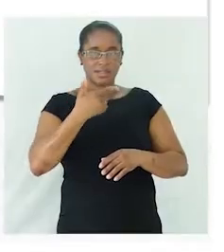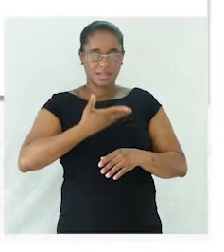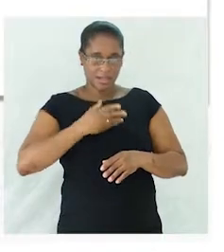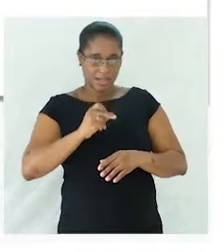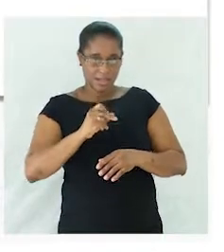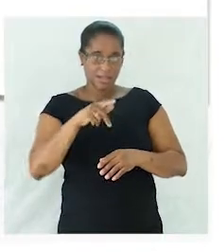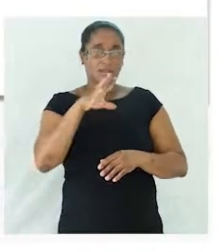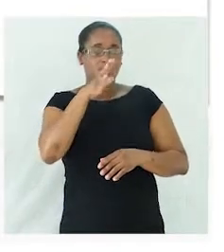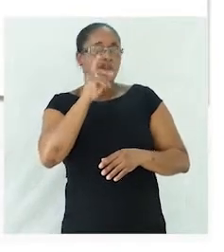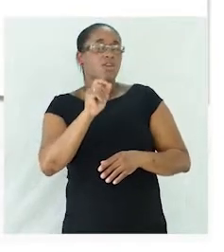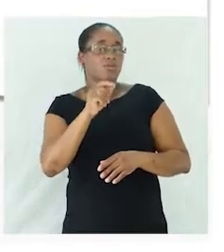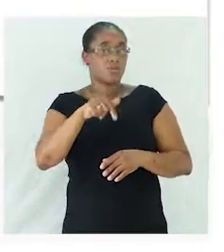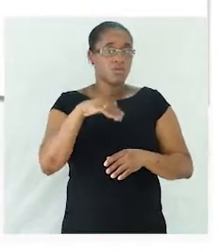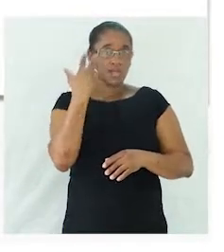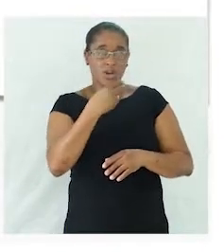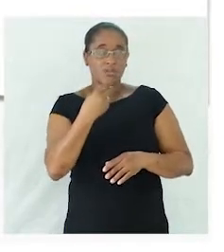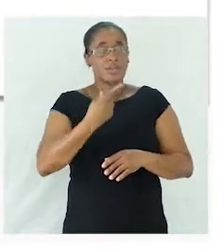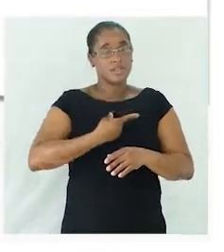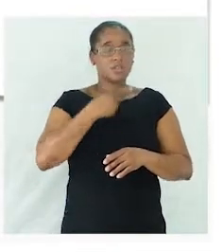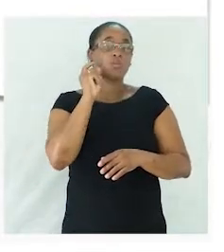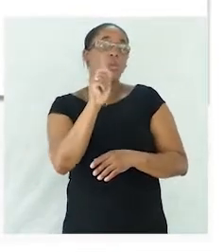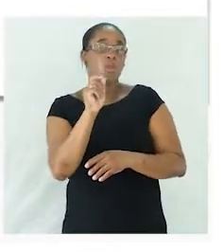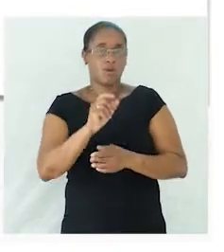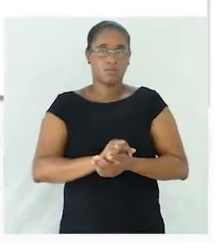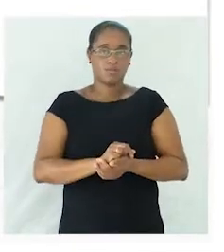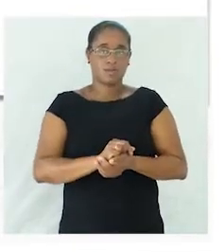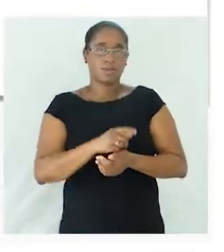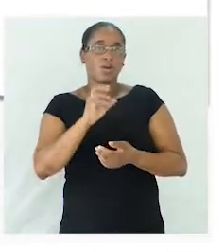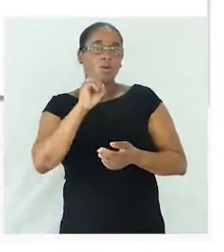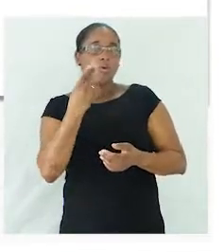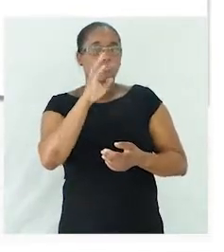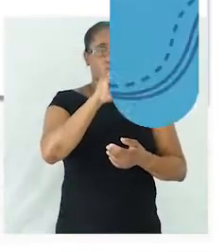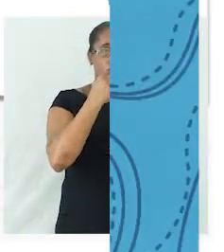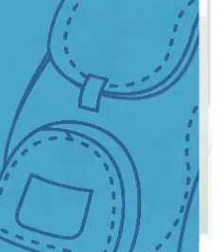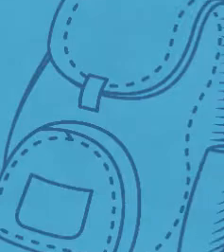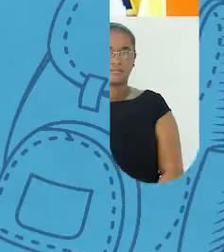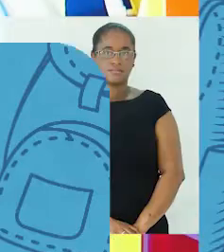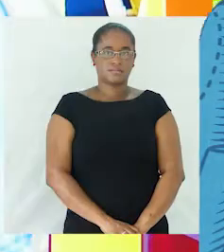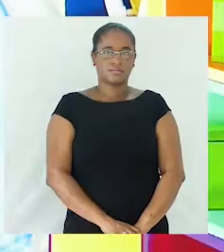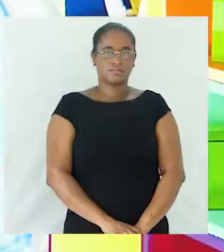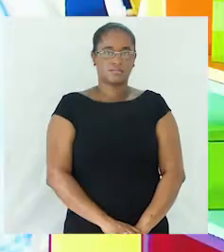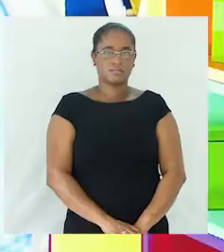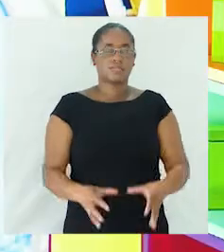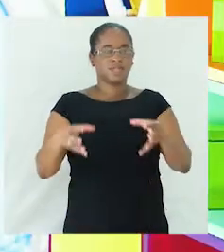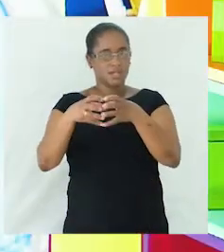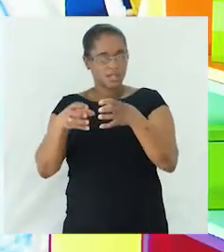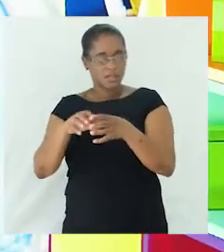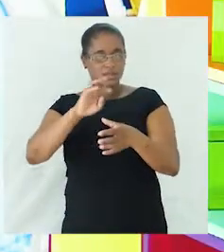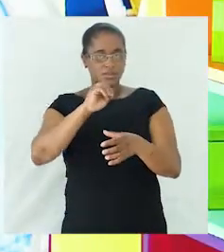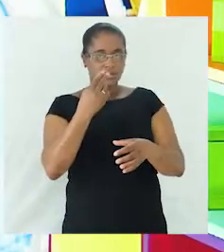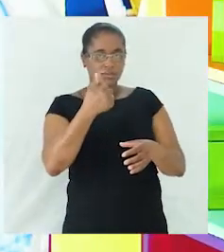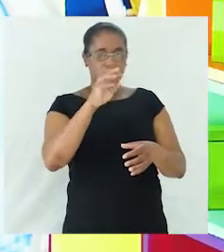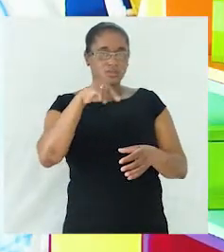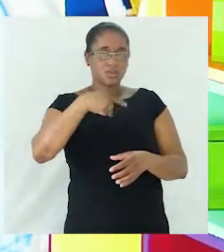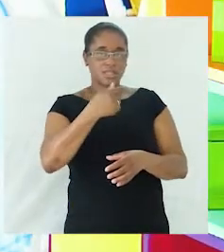Hoje a nossa aula vai ser sobre os nomes, ou seja, sobre substantivos. A classe dos substantivos